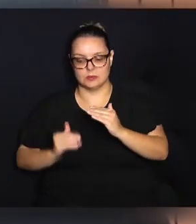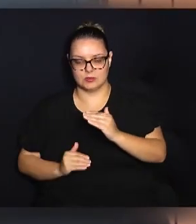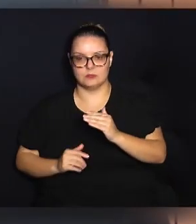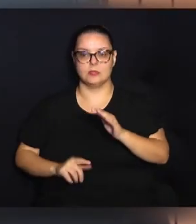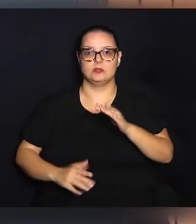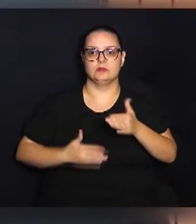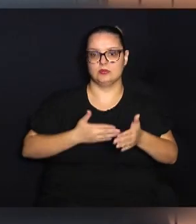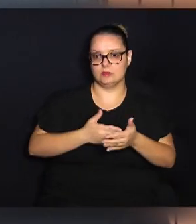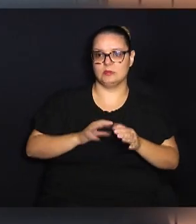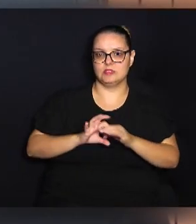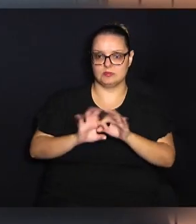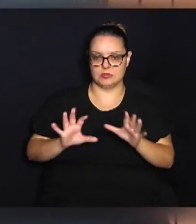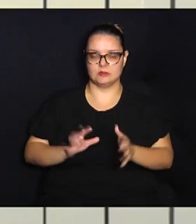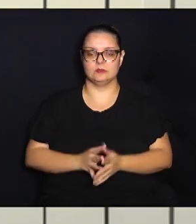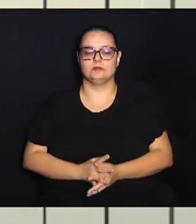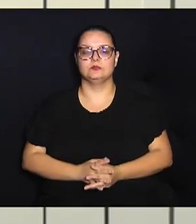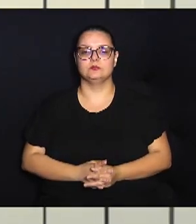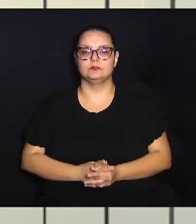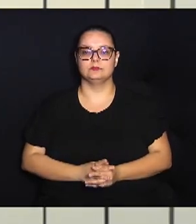determinado.